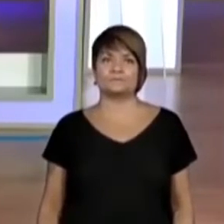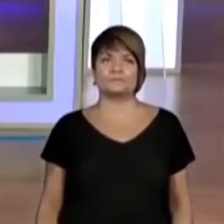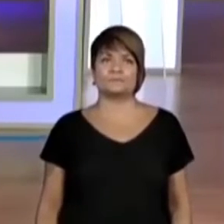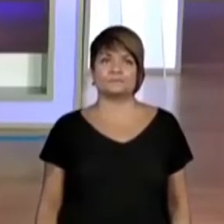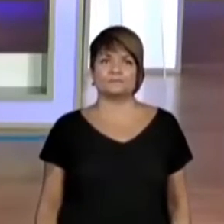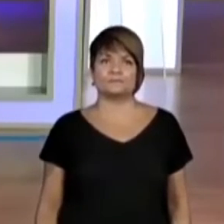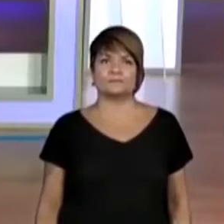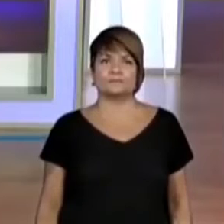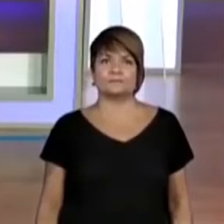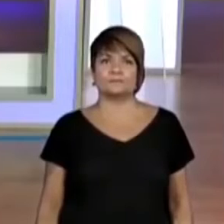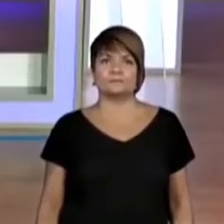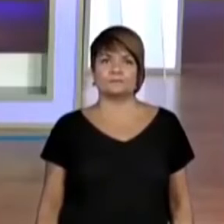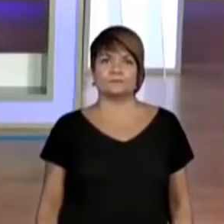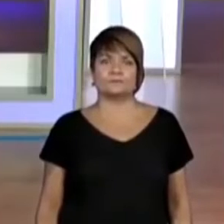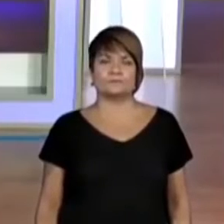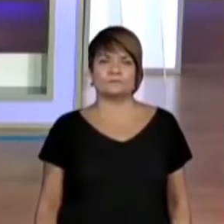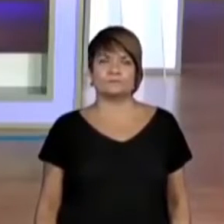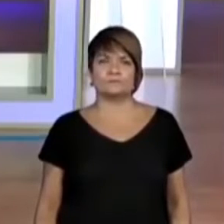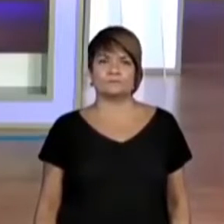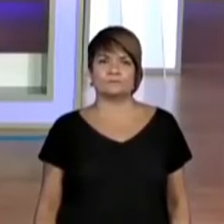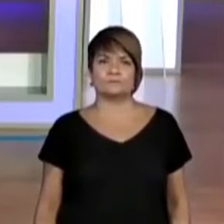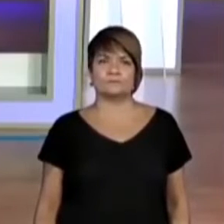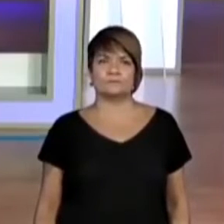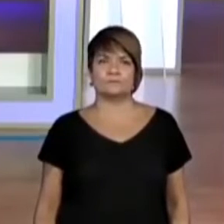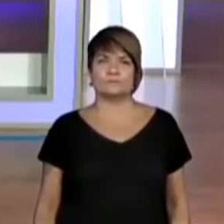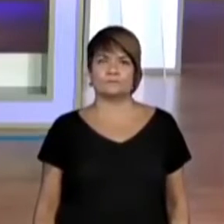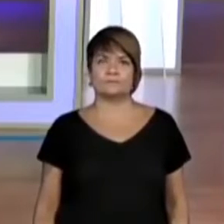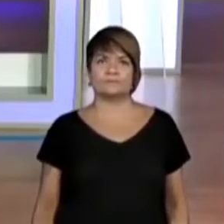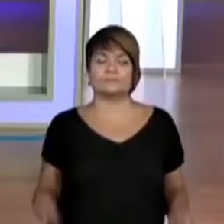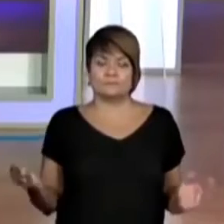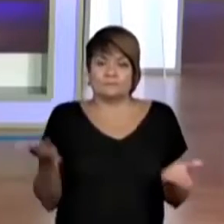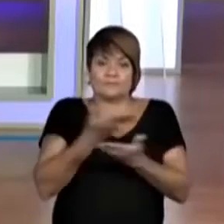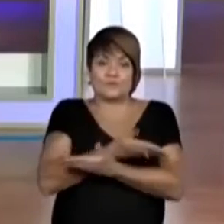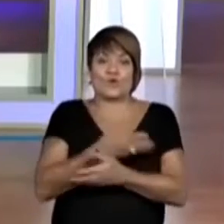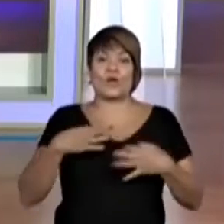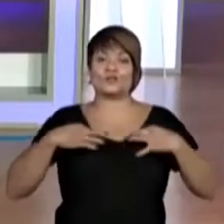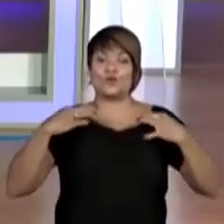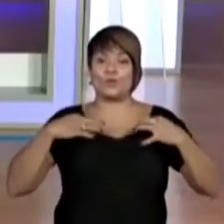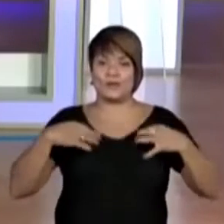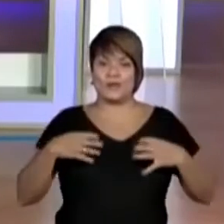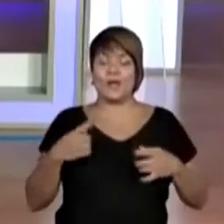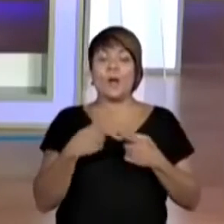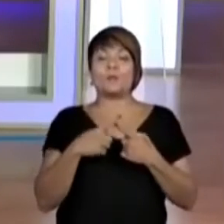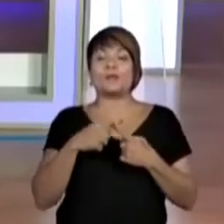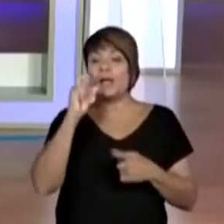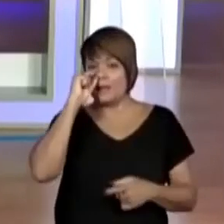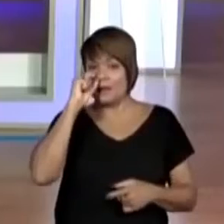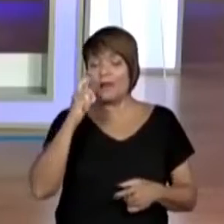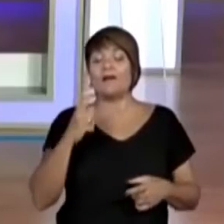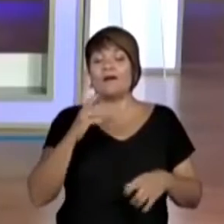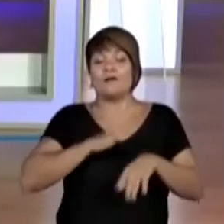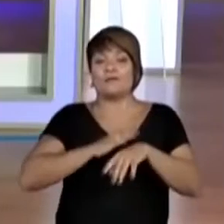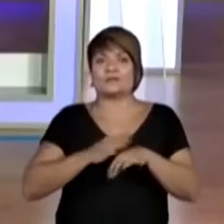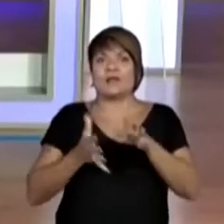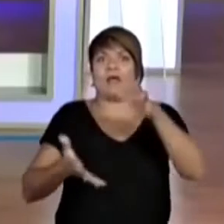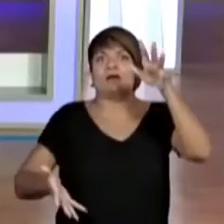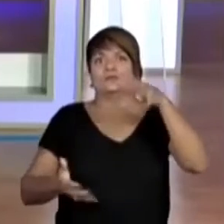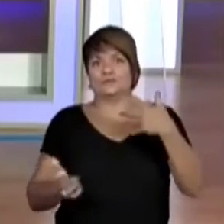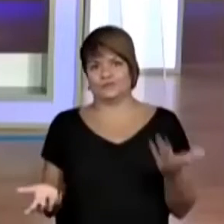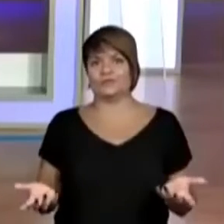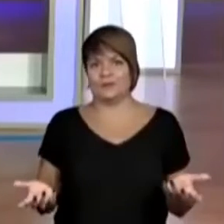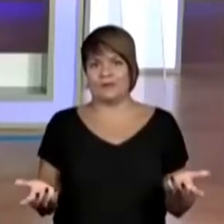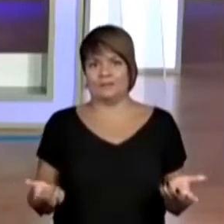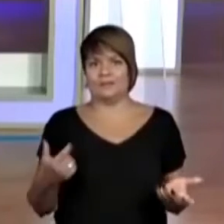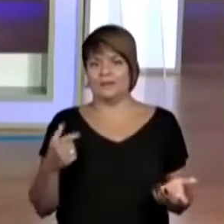está maior, eu acho que essa daqui, esse tecido... Quer Vamos trocar. Ó, a gente vai trocar de roupinha. É, o dele ficou bem maior que o meu, entendeu? Então, eu